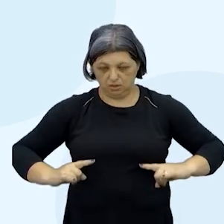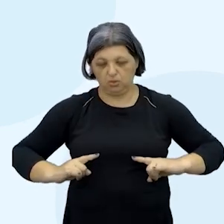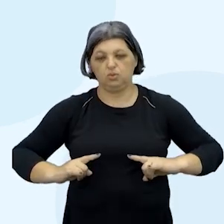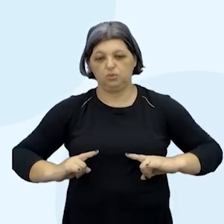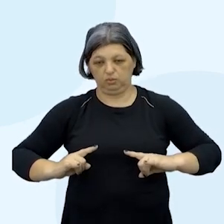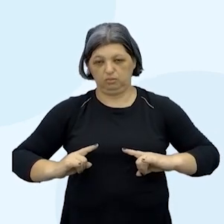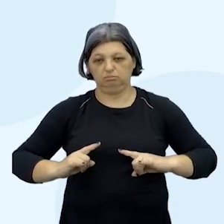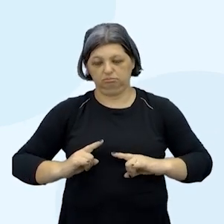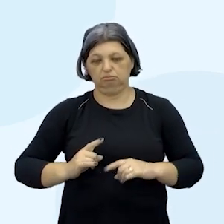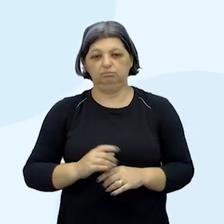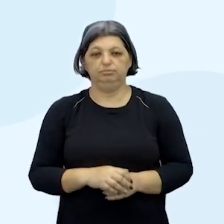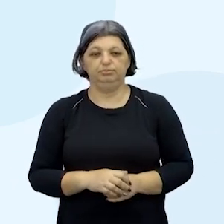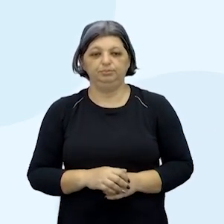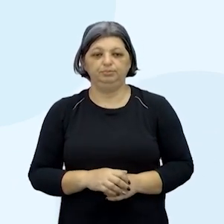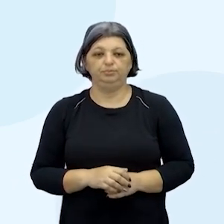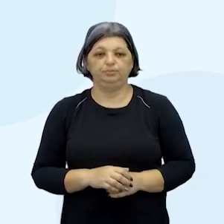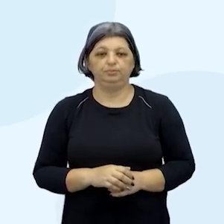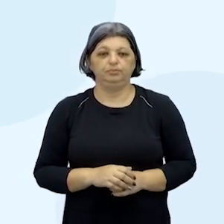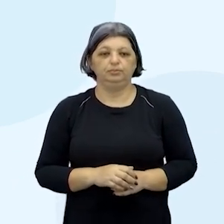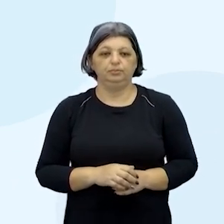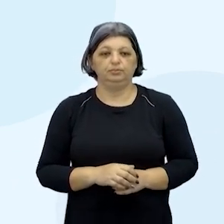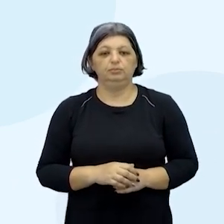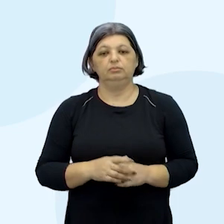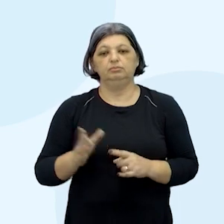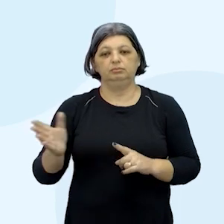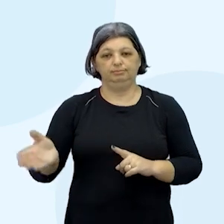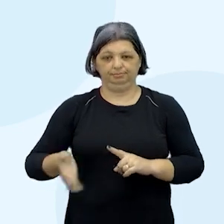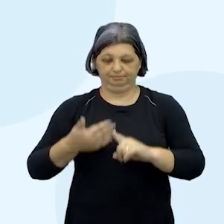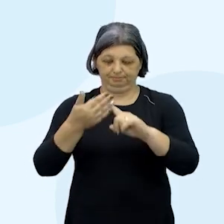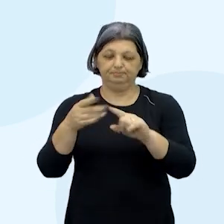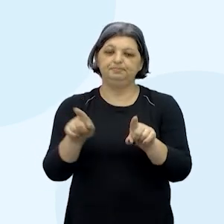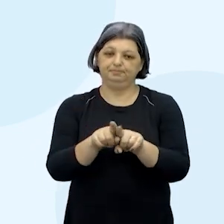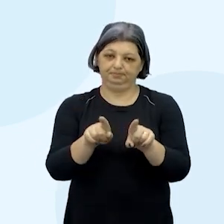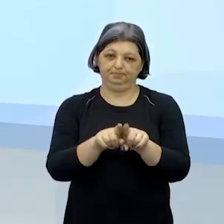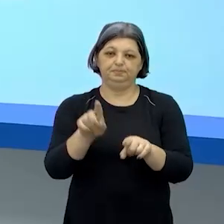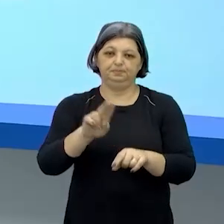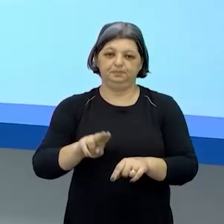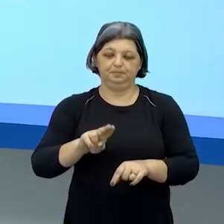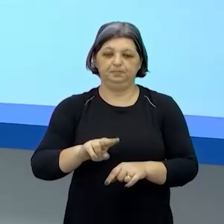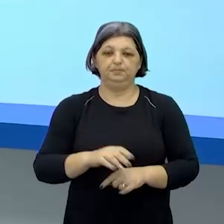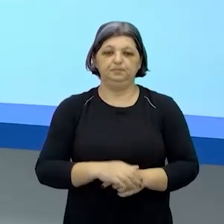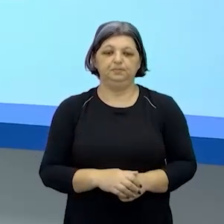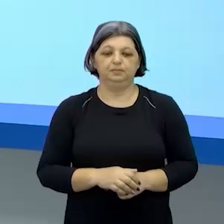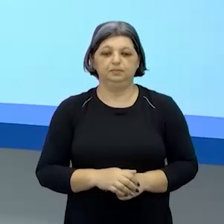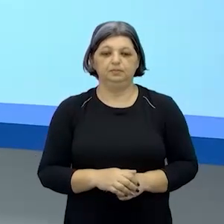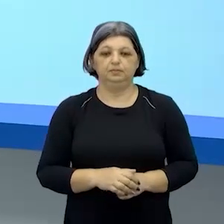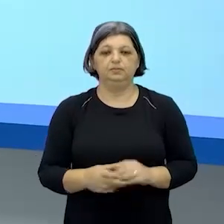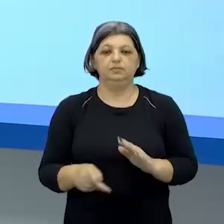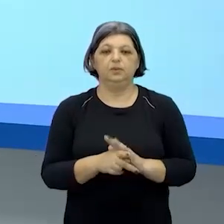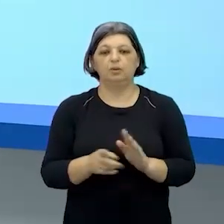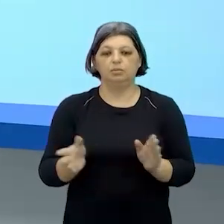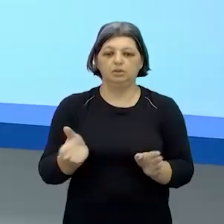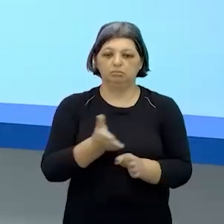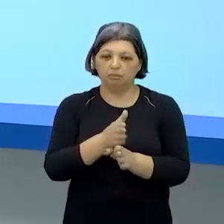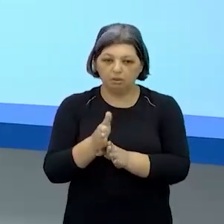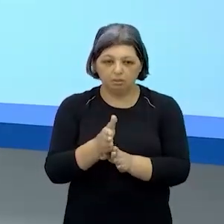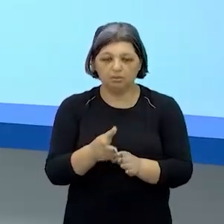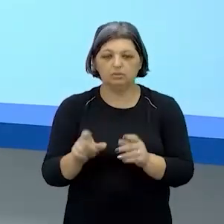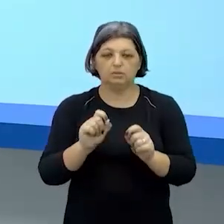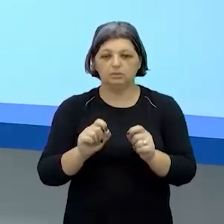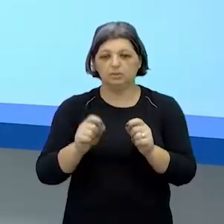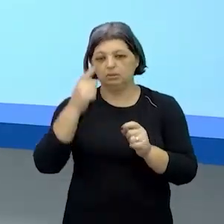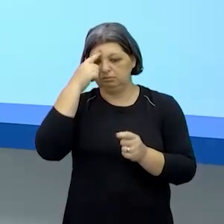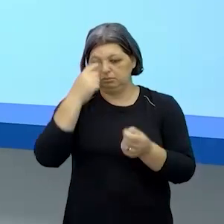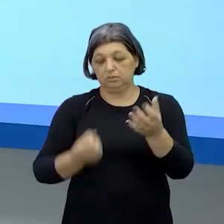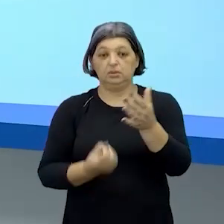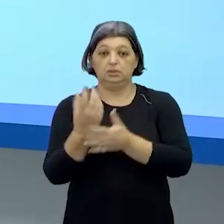linguagens e a tecnologia que a gente tá falando bastante então hibridismo vai criar esse personagem vai criar